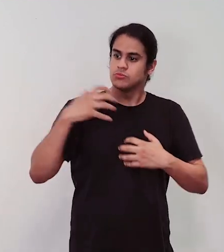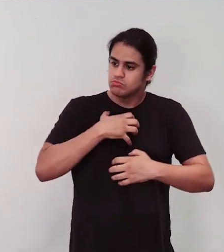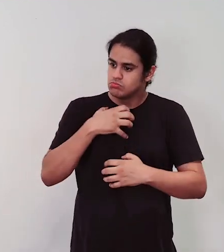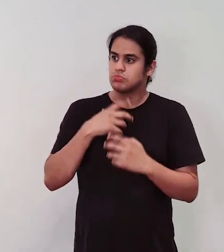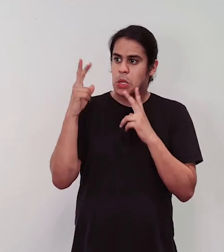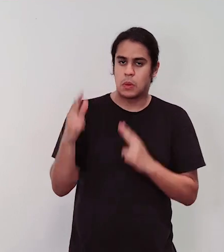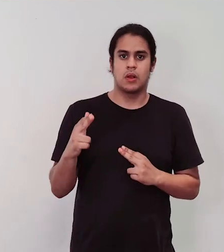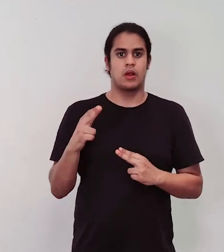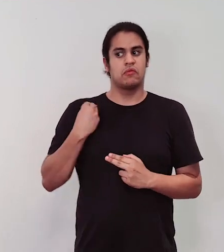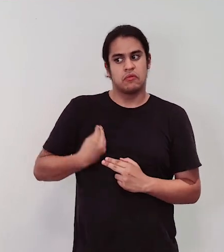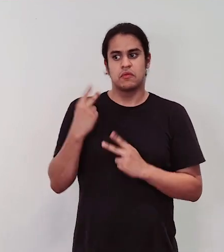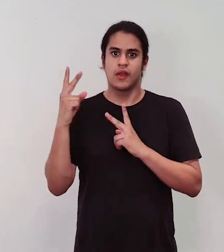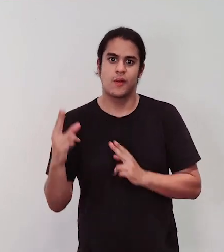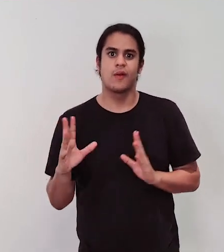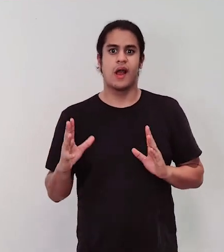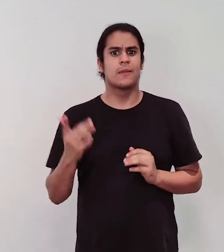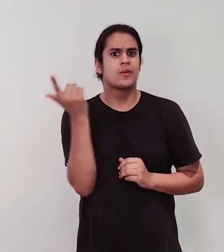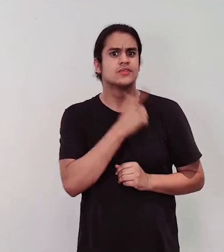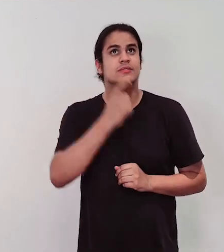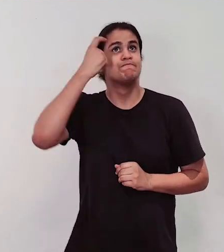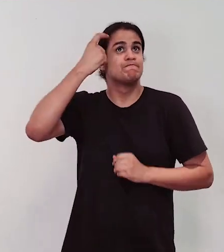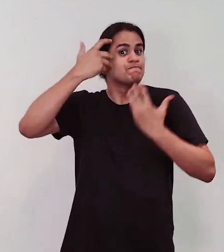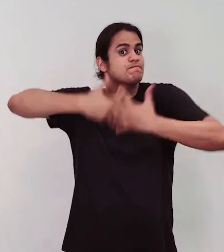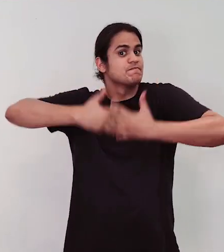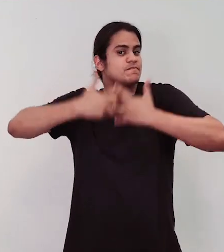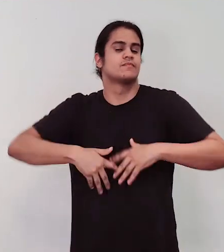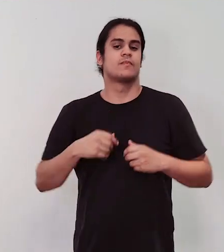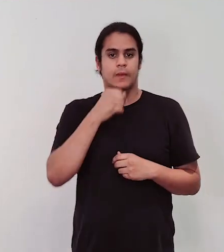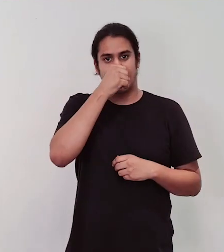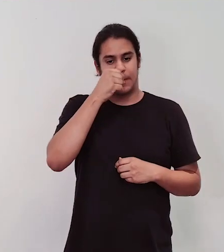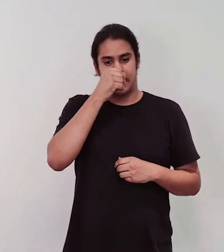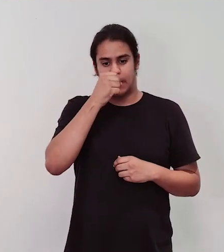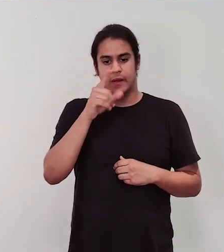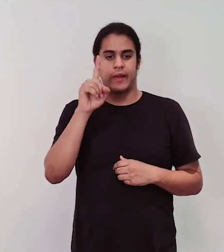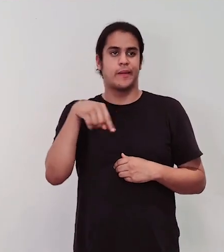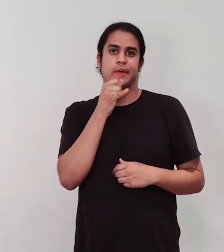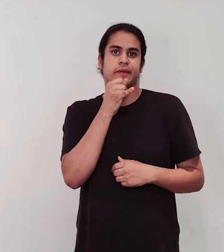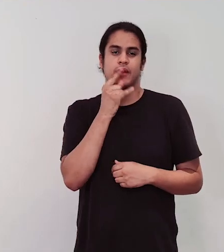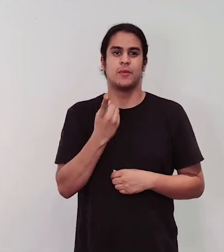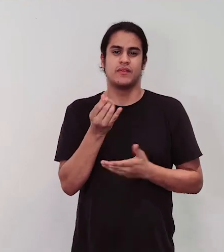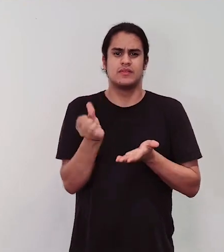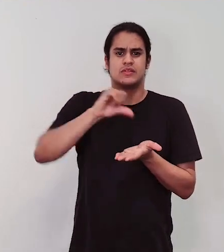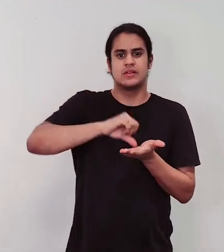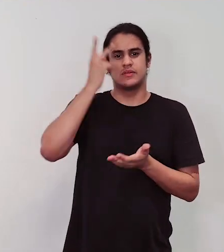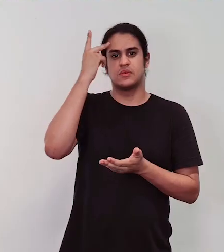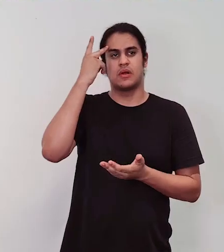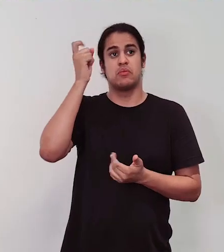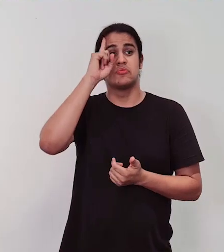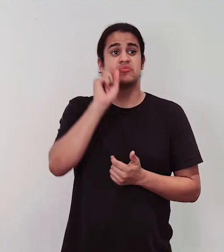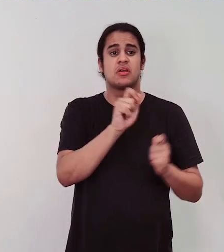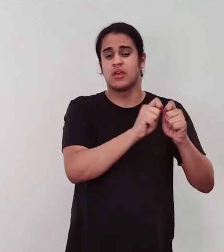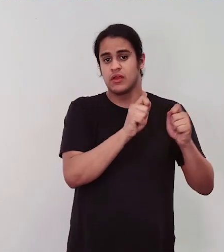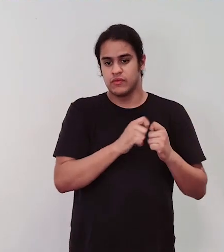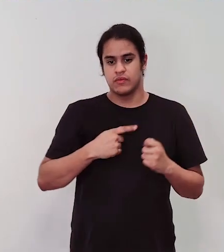ou gerar uma reflexão. Então, uma das referências é um LAMB que eu achei uma vez no centro de São Paulo, que eu não sei quem foi que fez, e